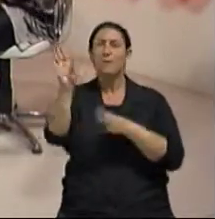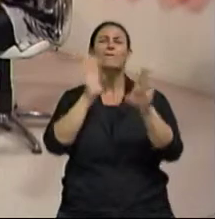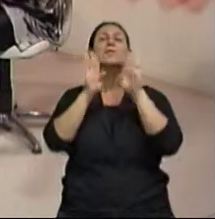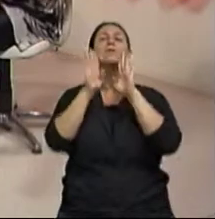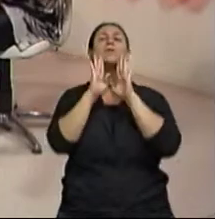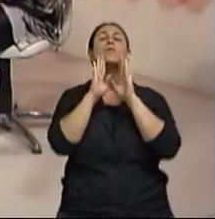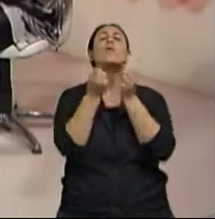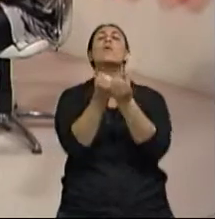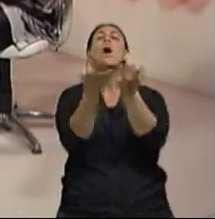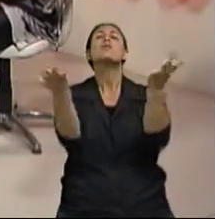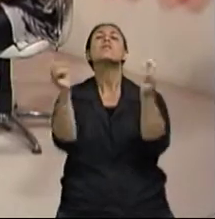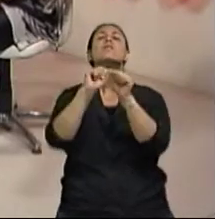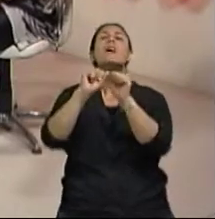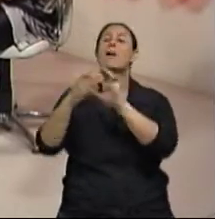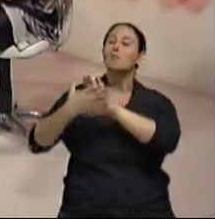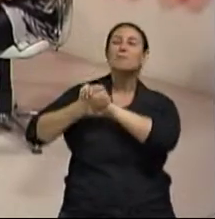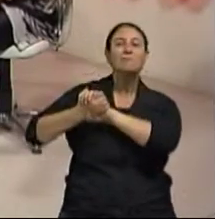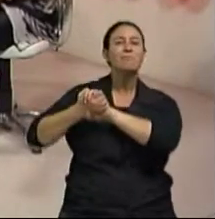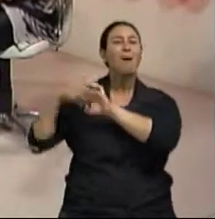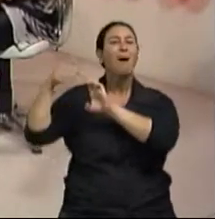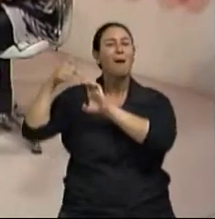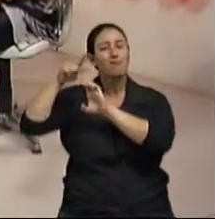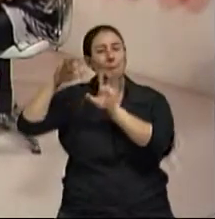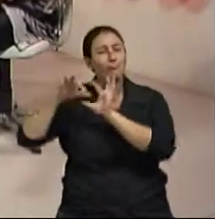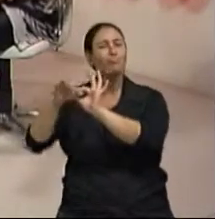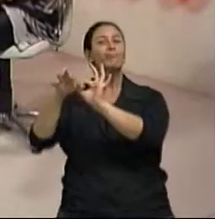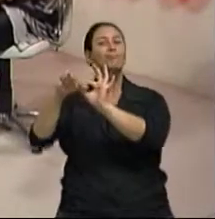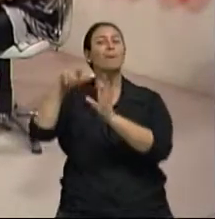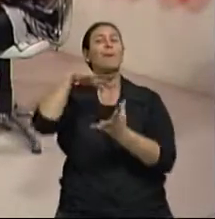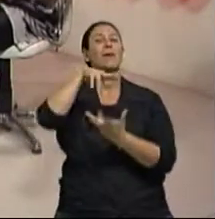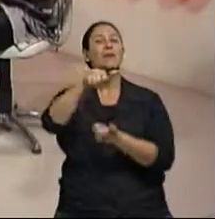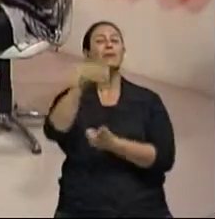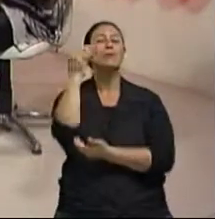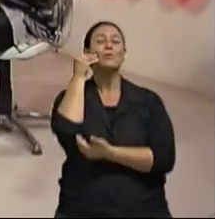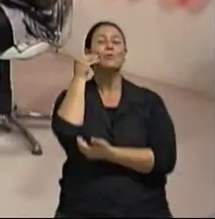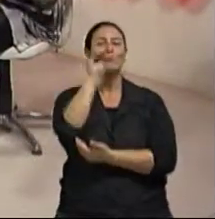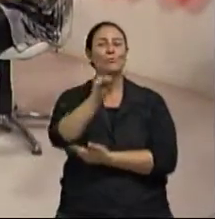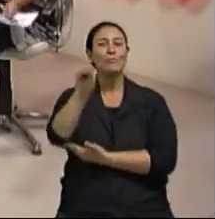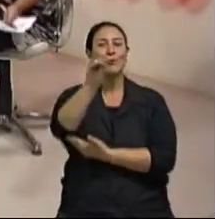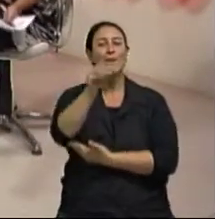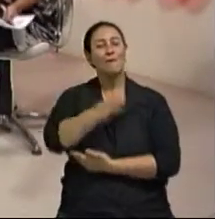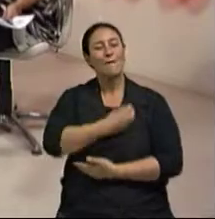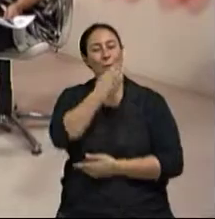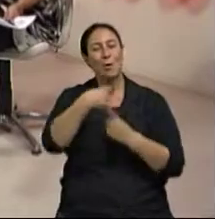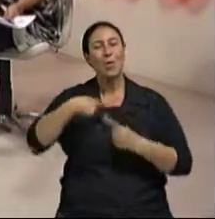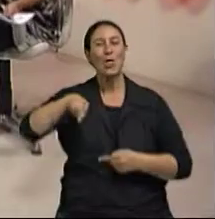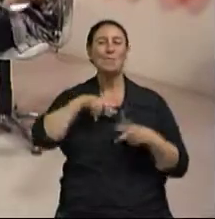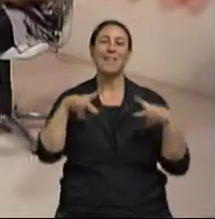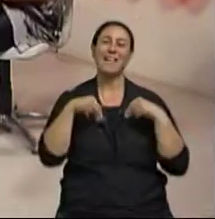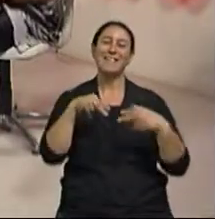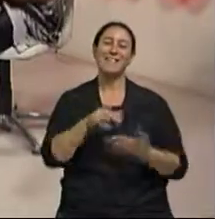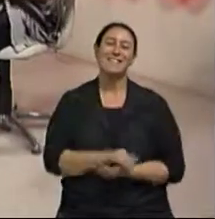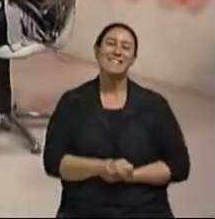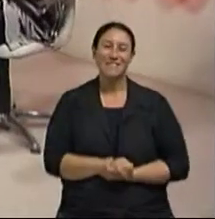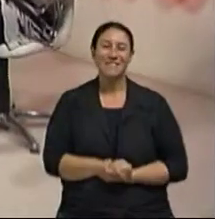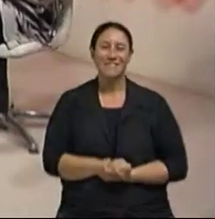Quantos fizeram esse gesto quando a gente terminou o programa de hoje Beijos, viva bem Que a gente merece, né?